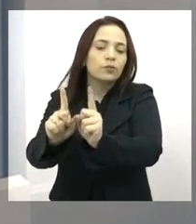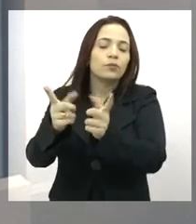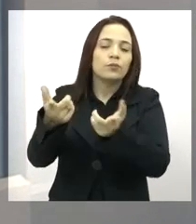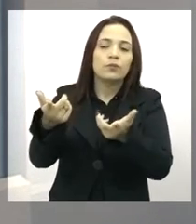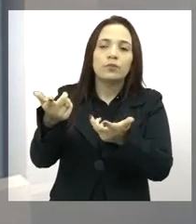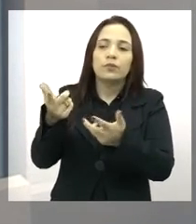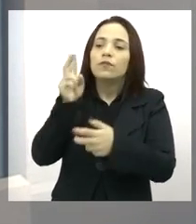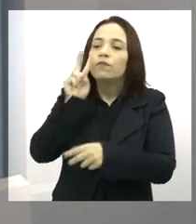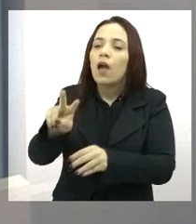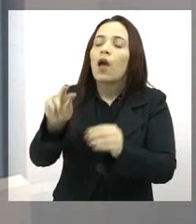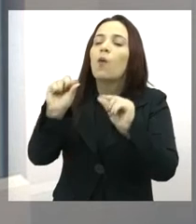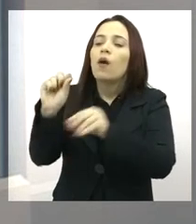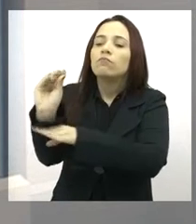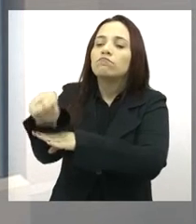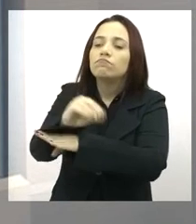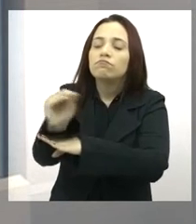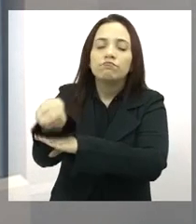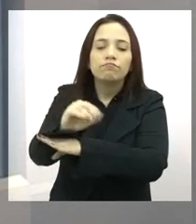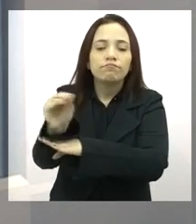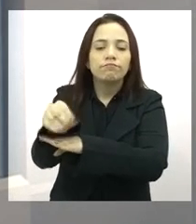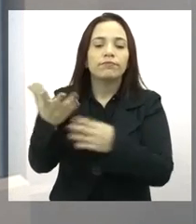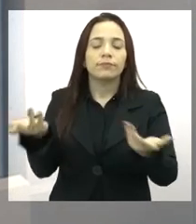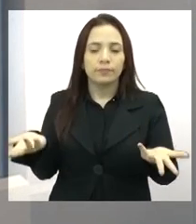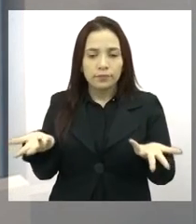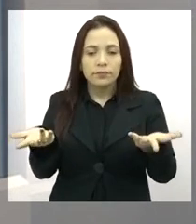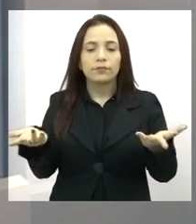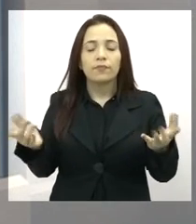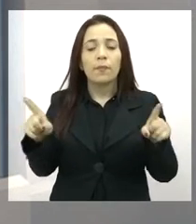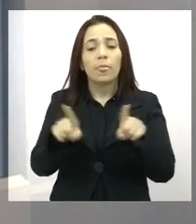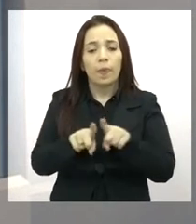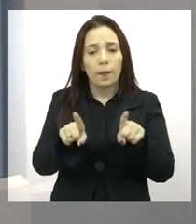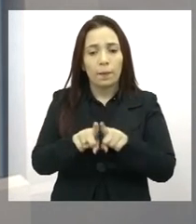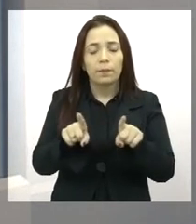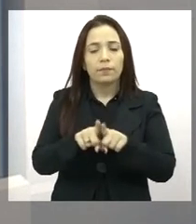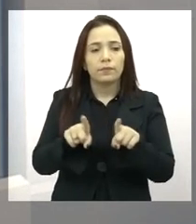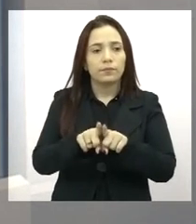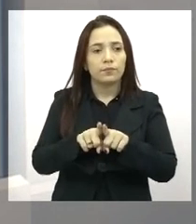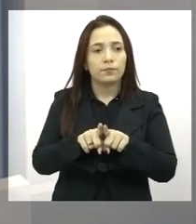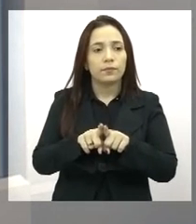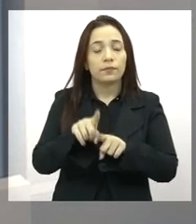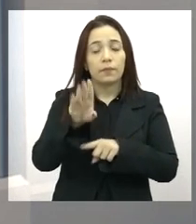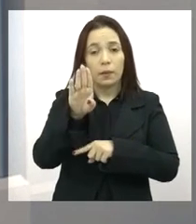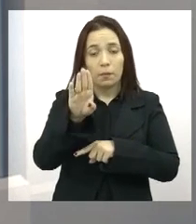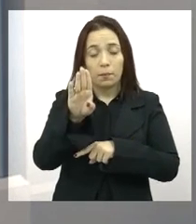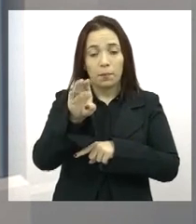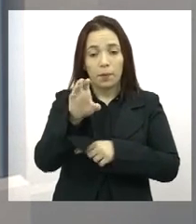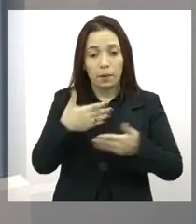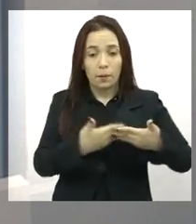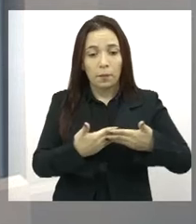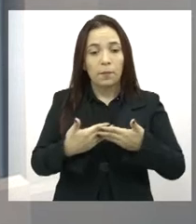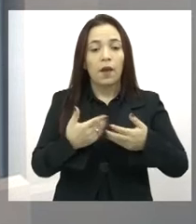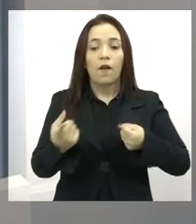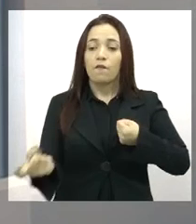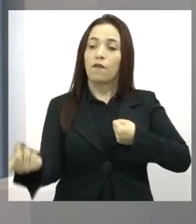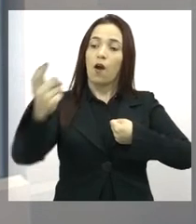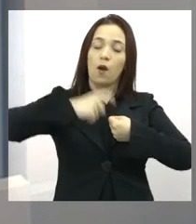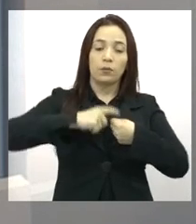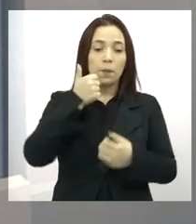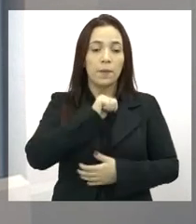com o bebê, né, ver os procedimentos que vão ser tomados, vai também trabalhar para que esse bebê retorne rapidamente para os braços